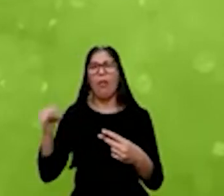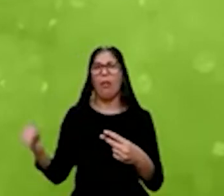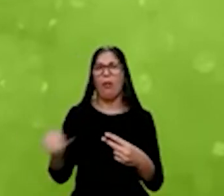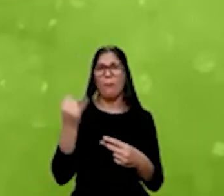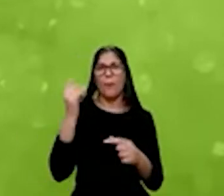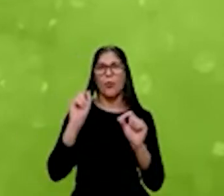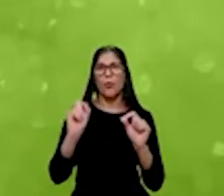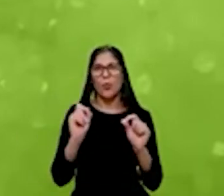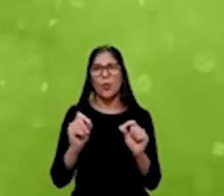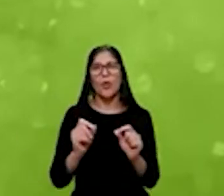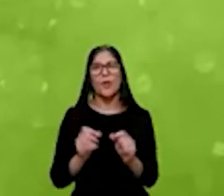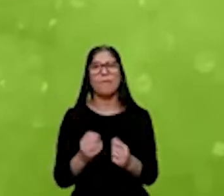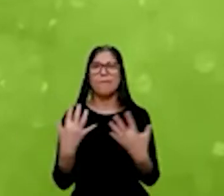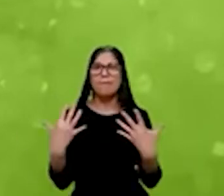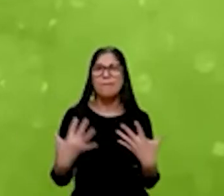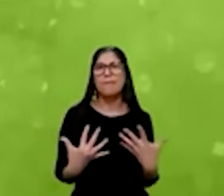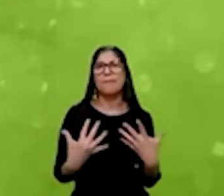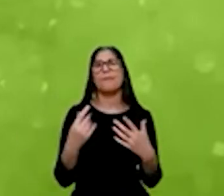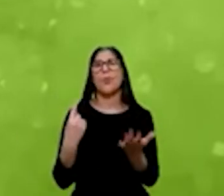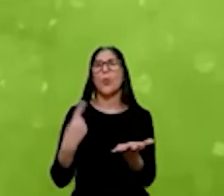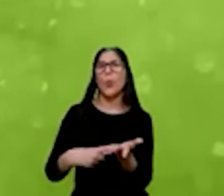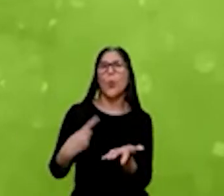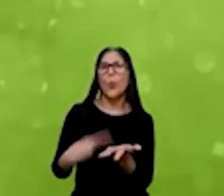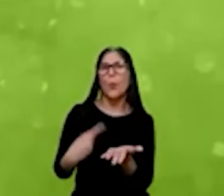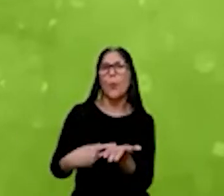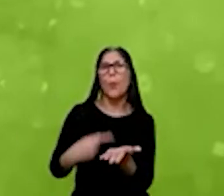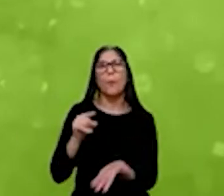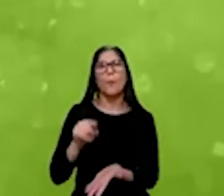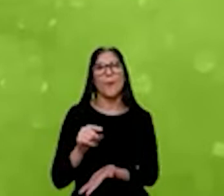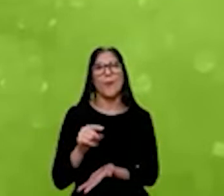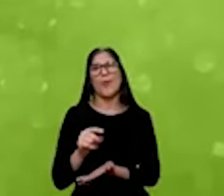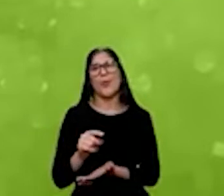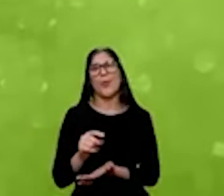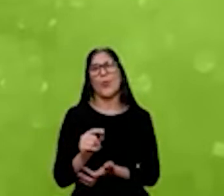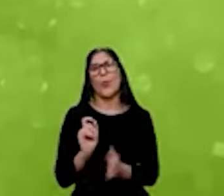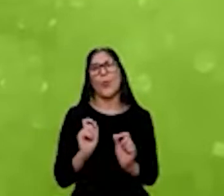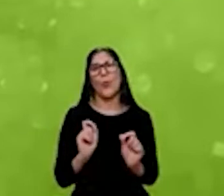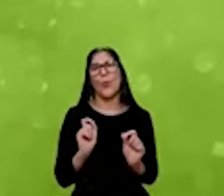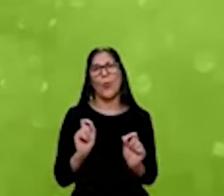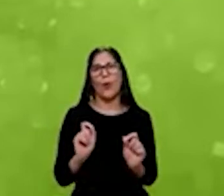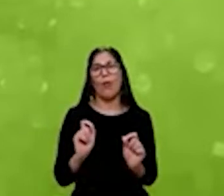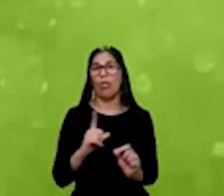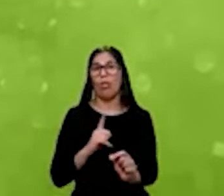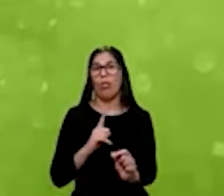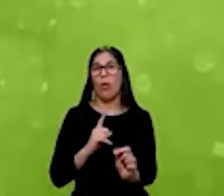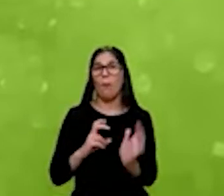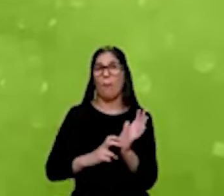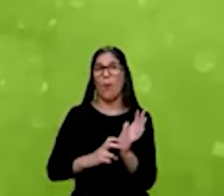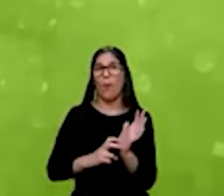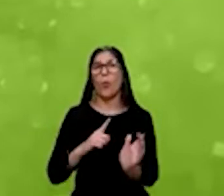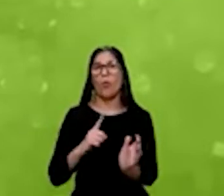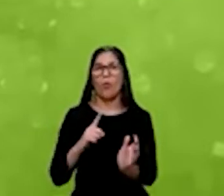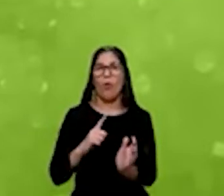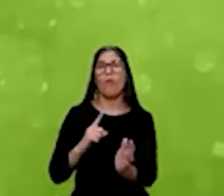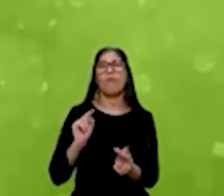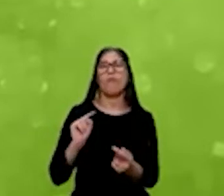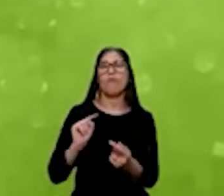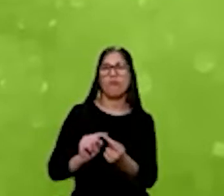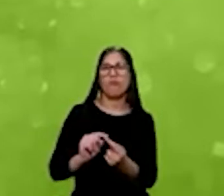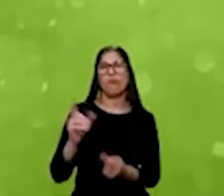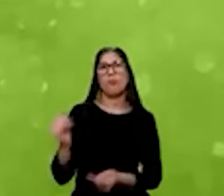sinalizar esse compromisso da neutralização. O BNDES tem iniciativas bastante importantes, foram